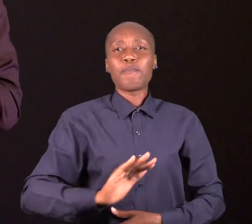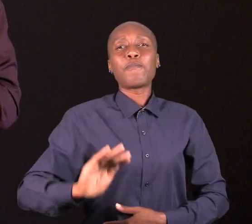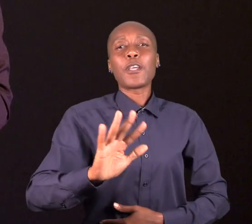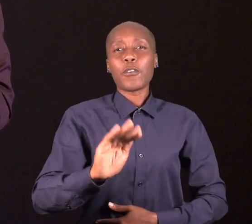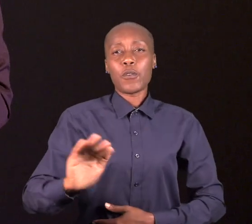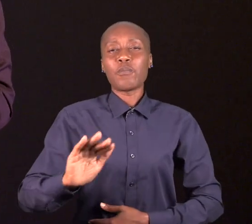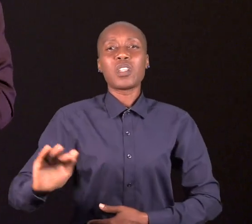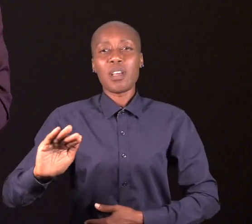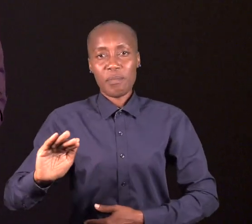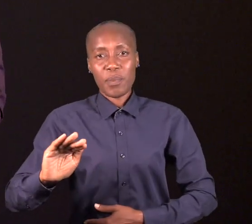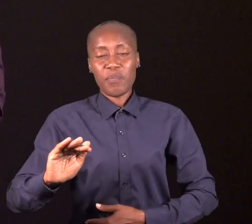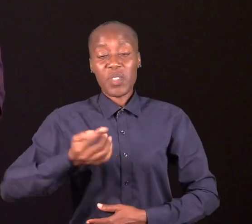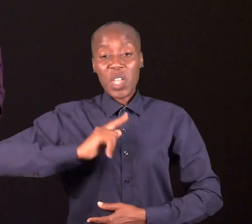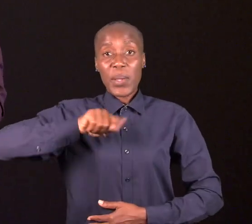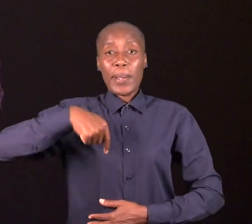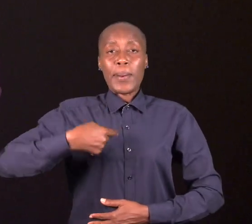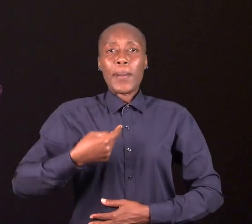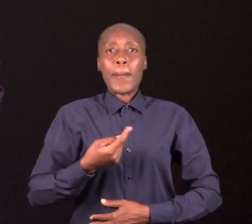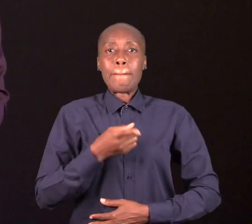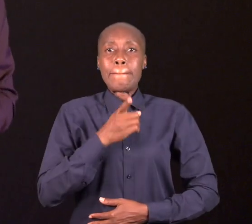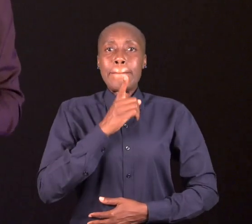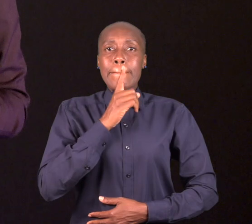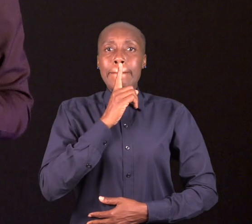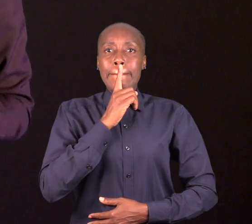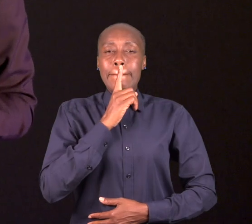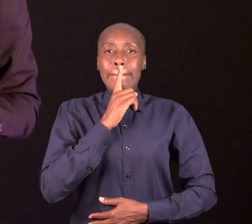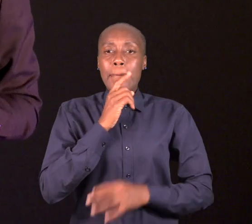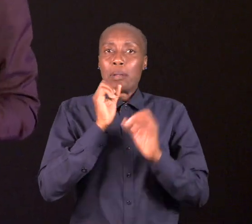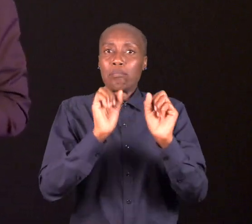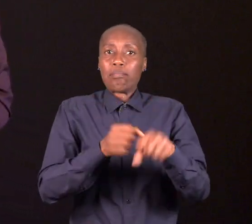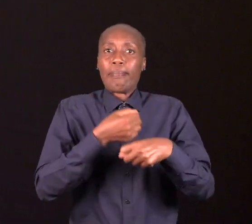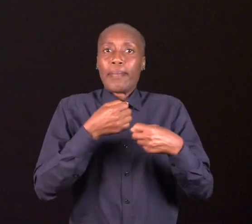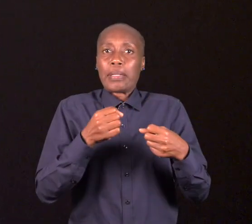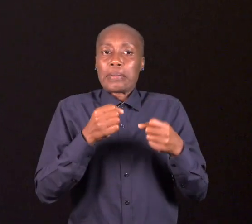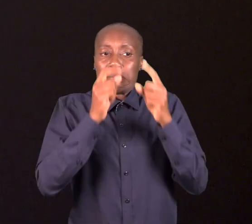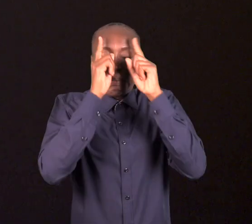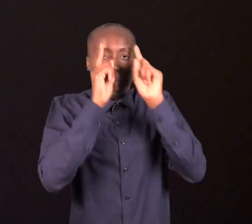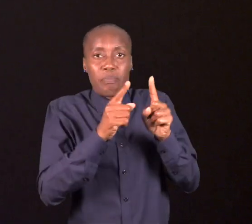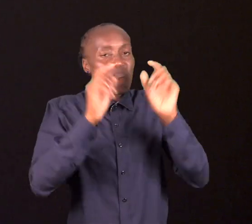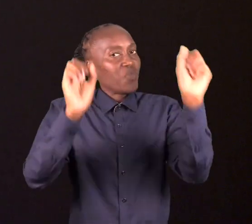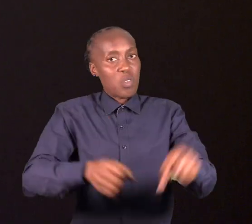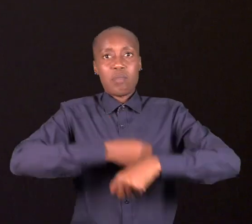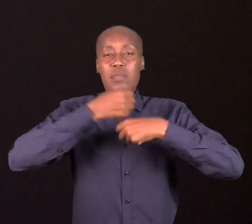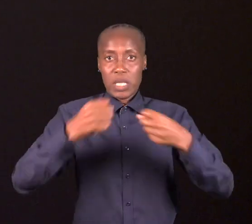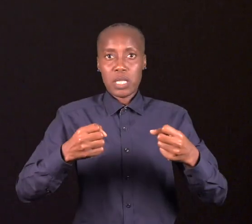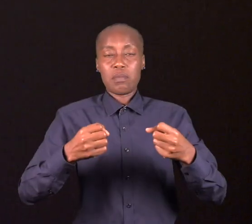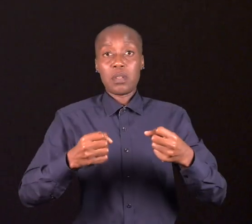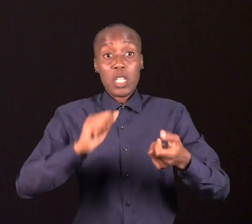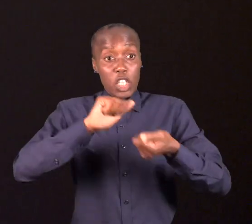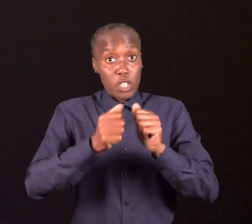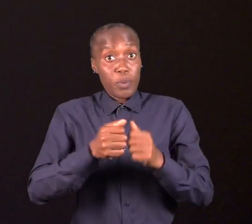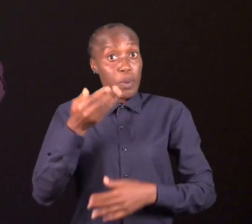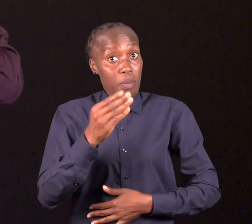comunidades. E nós não podemos ficar parados ou calados diante desse tipo de problemas.